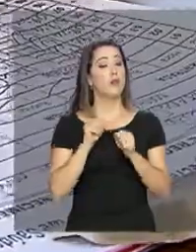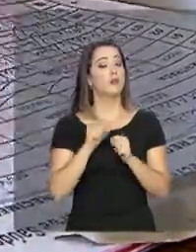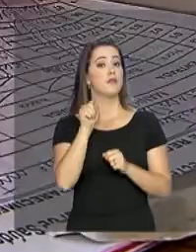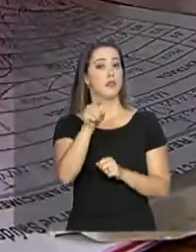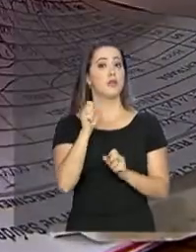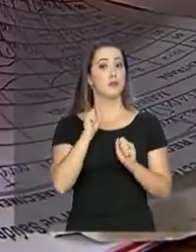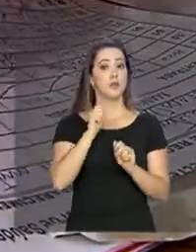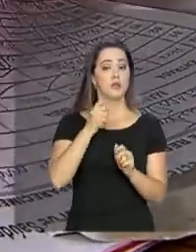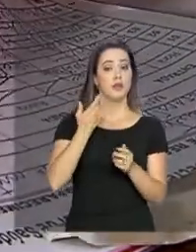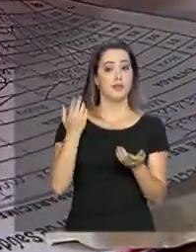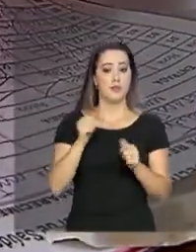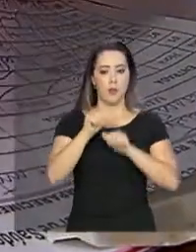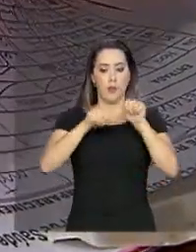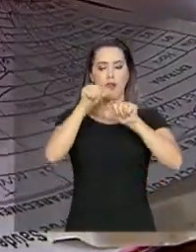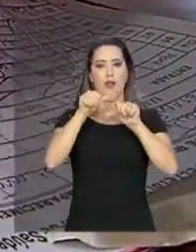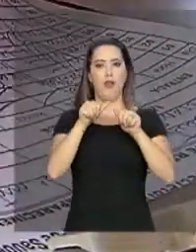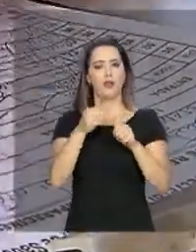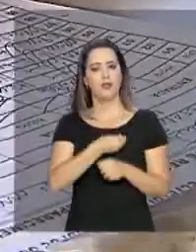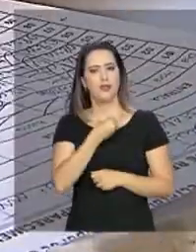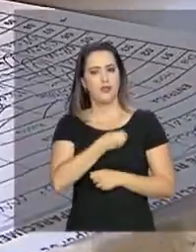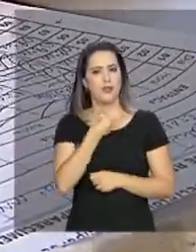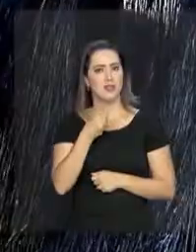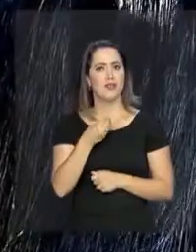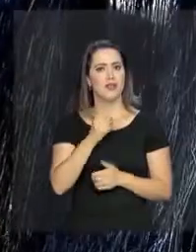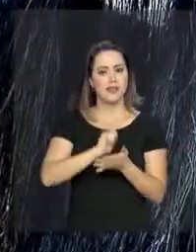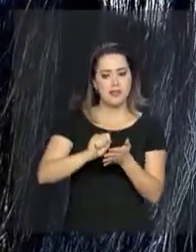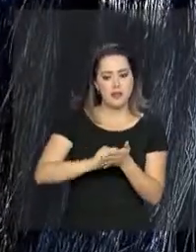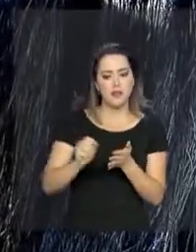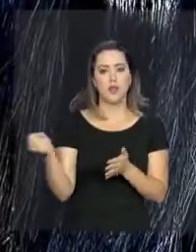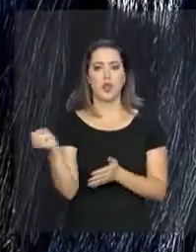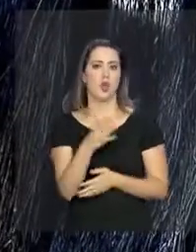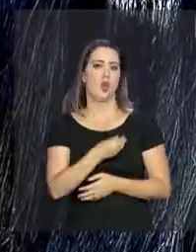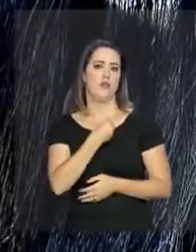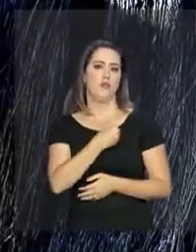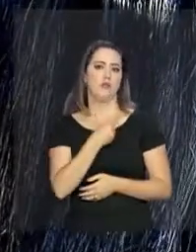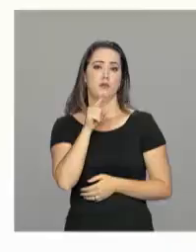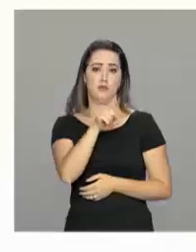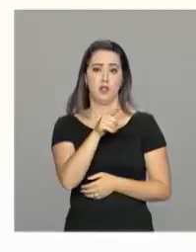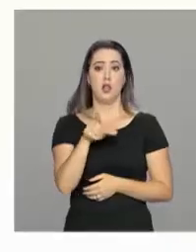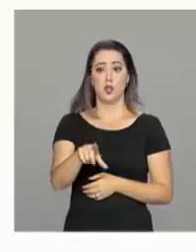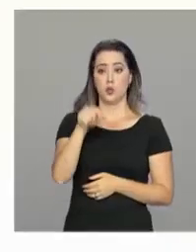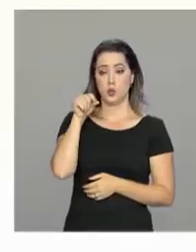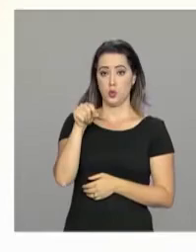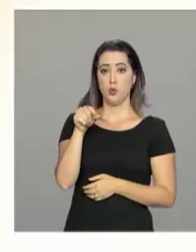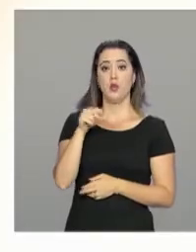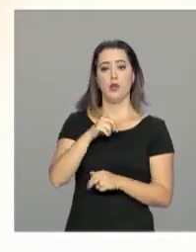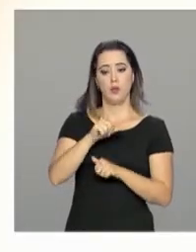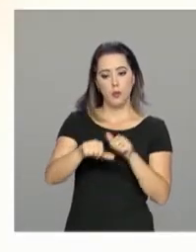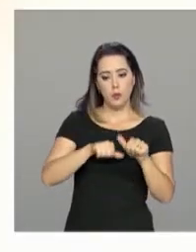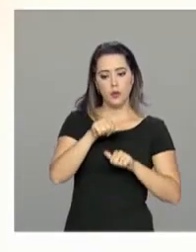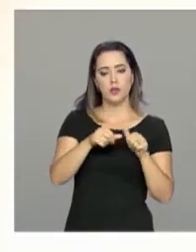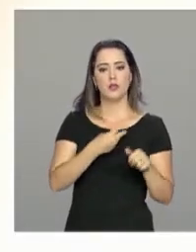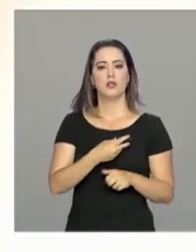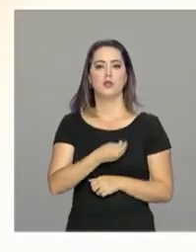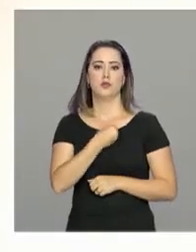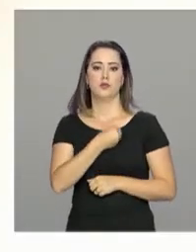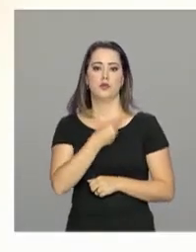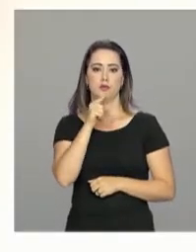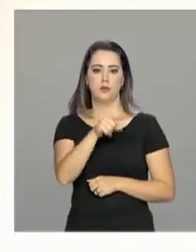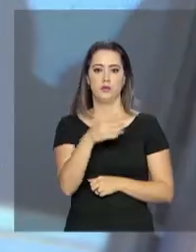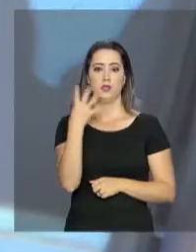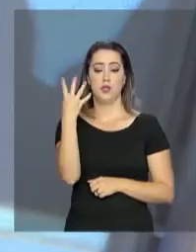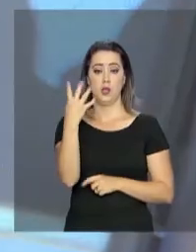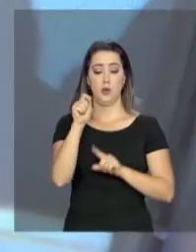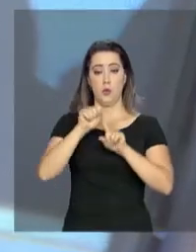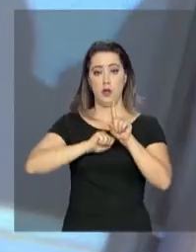pudesse virar a página e reescrever sua história? A Janaína decidiu recomeçar e há quatro meses fez uma cirurgia bariátrica